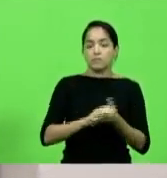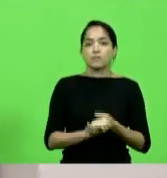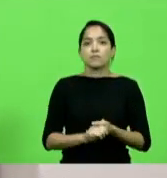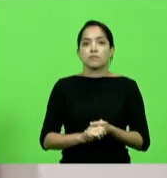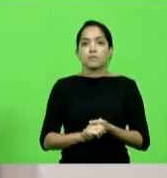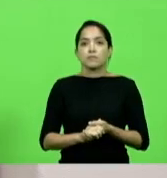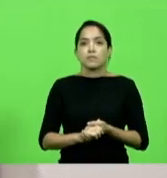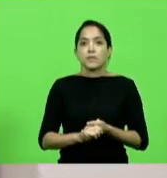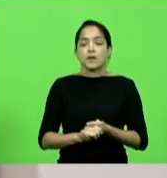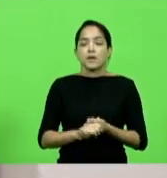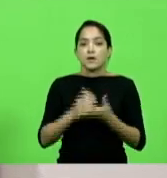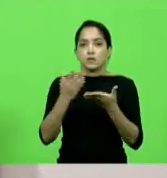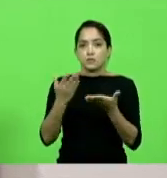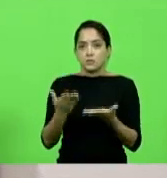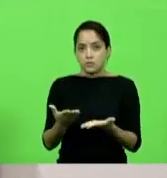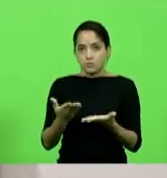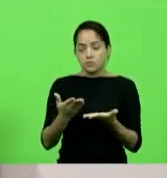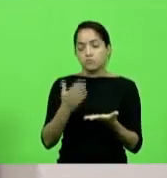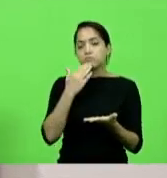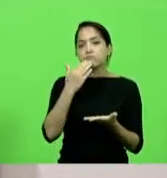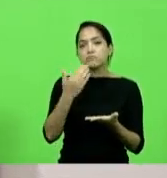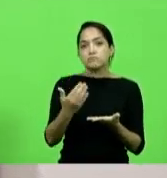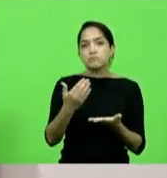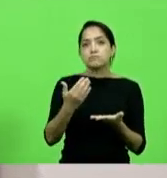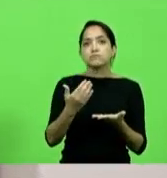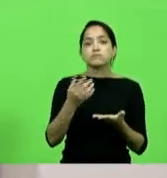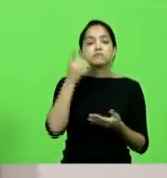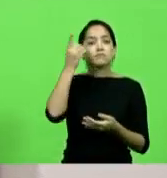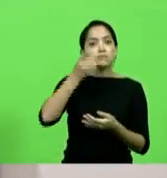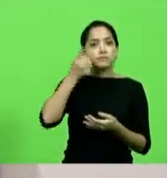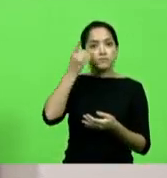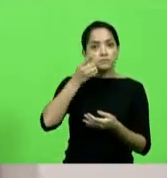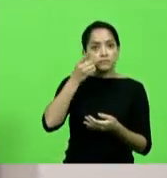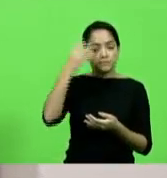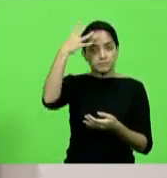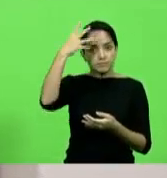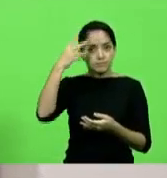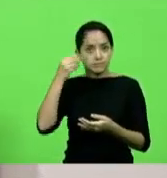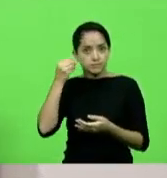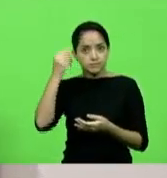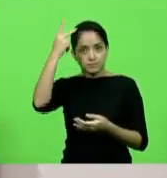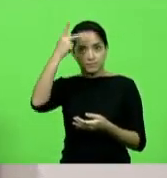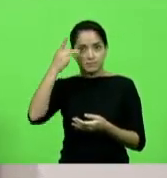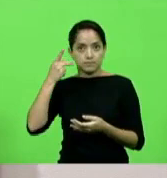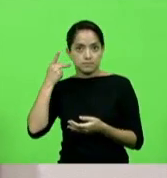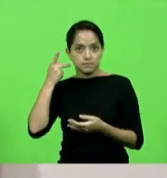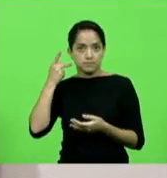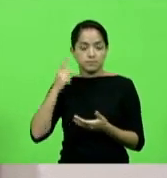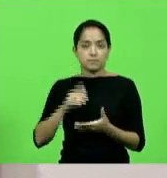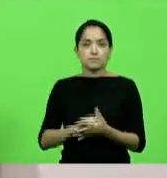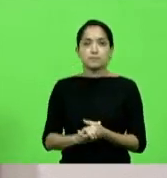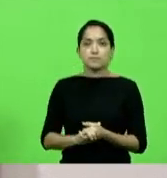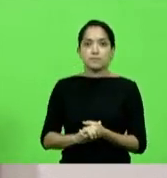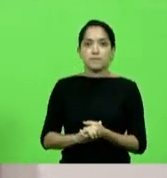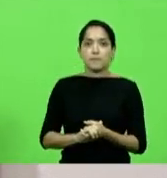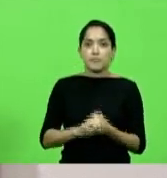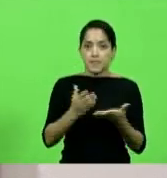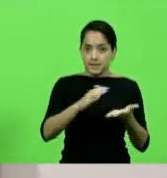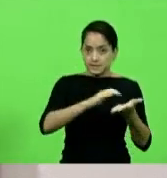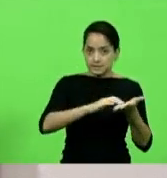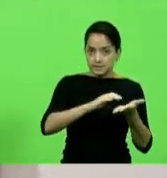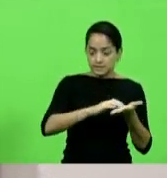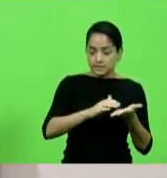O senhor presidente solicitou as senhoras deputadas Luciane Carminati e Paulinha, na condição de